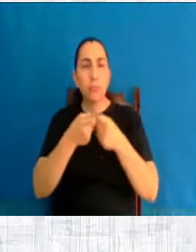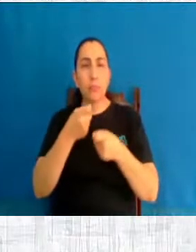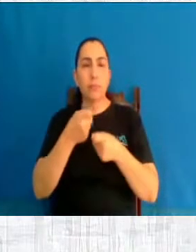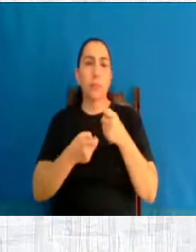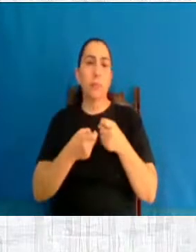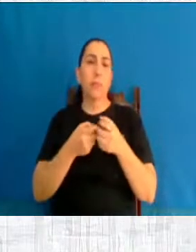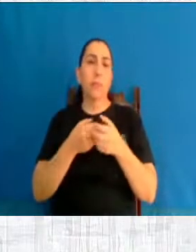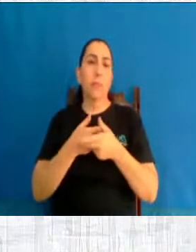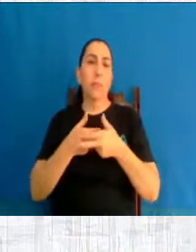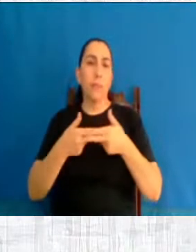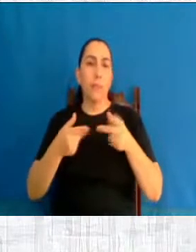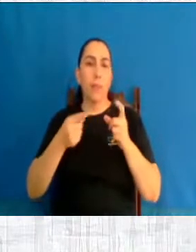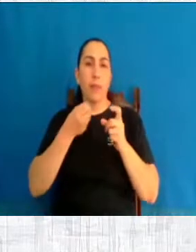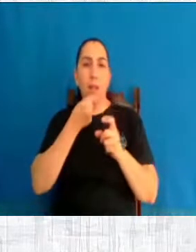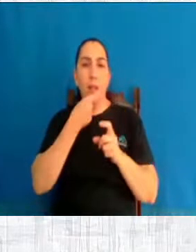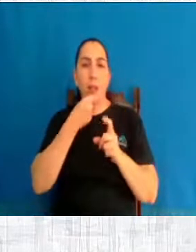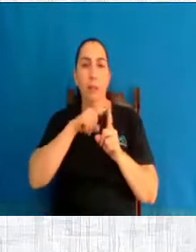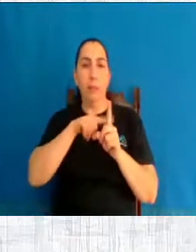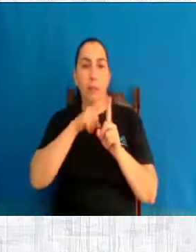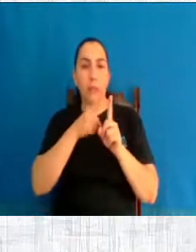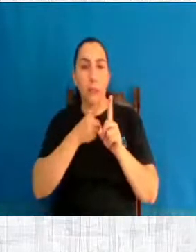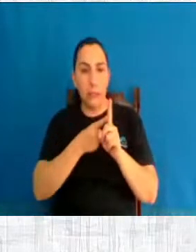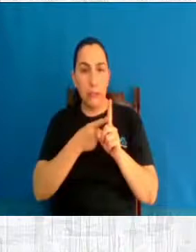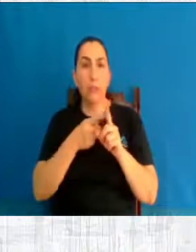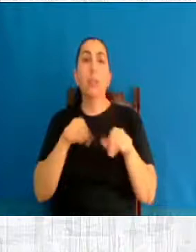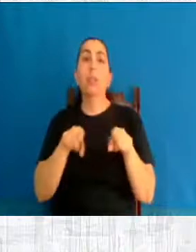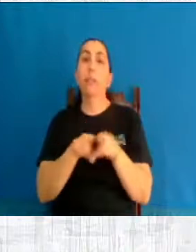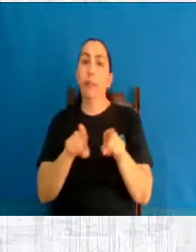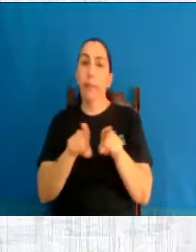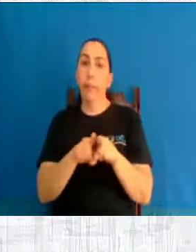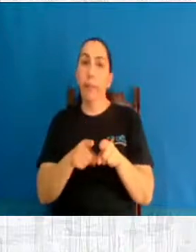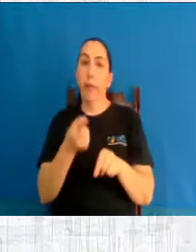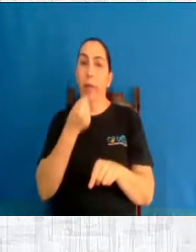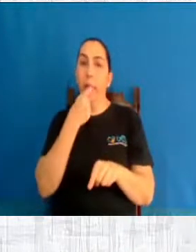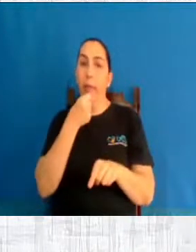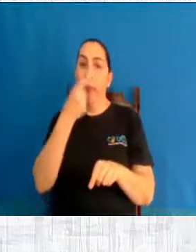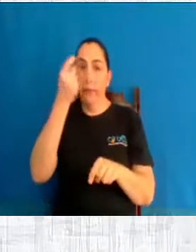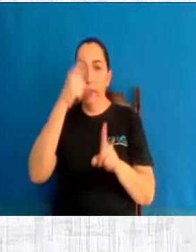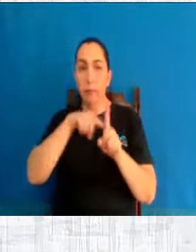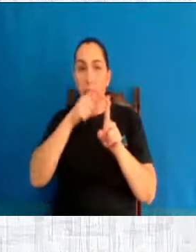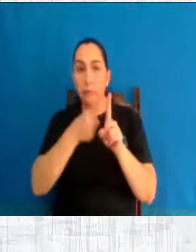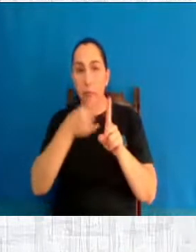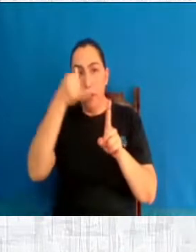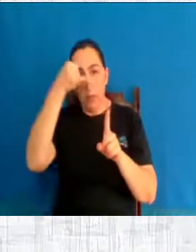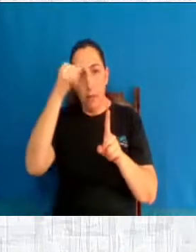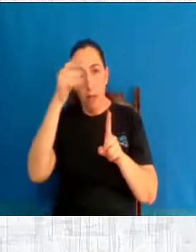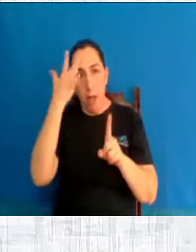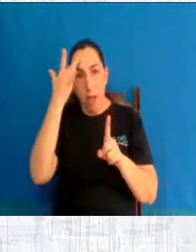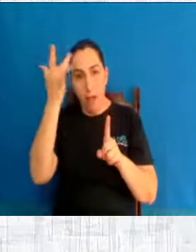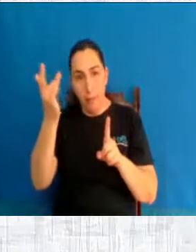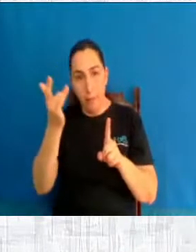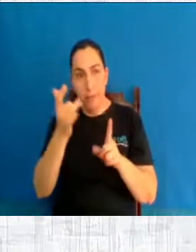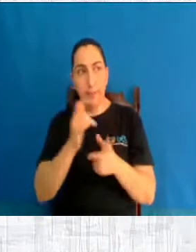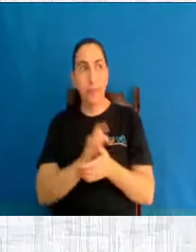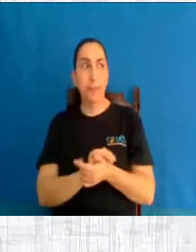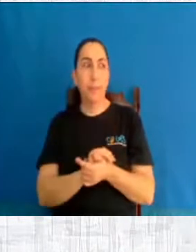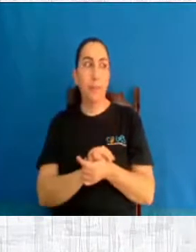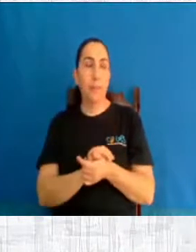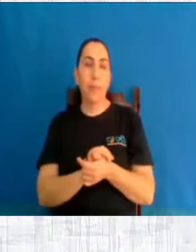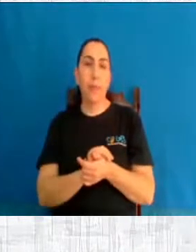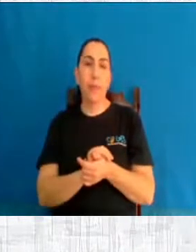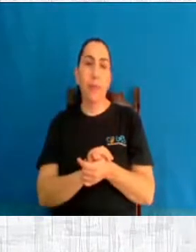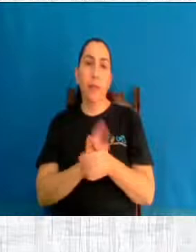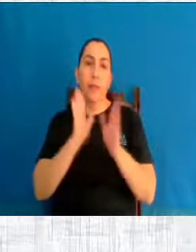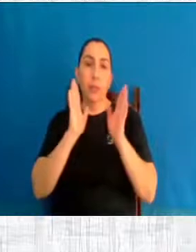pílula do dia seguinte, que é aborto. Então, aumenta mais. Na verdade, não diminui. Tem aumentado cada vez mais. Nós já falamos aqui sobre a